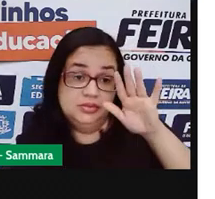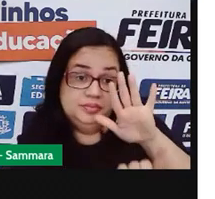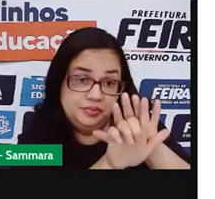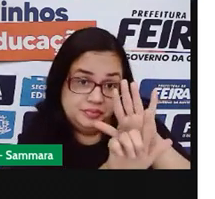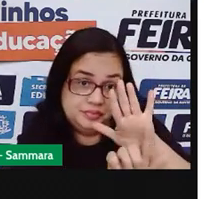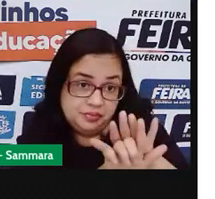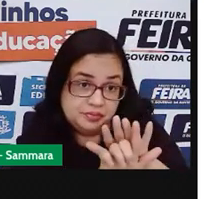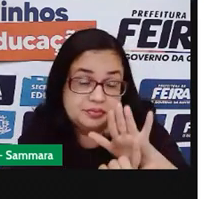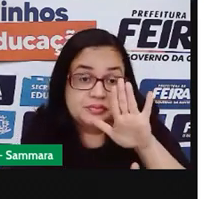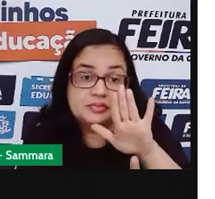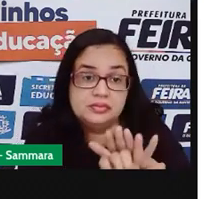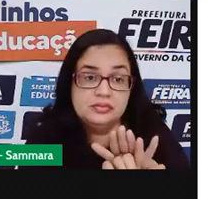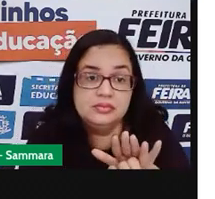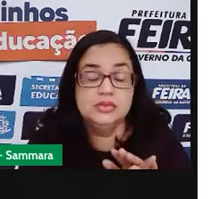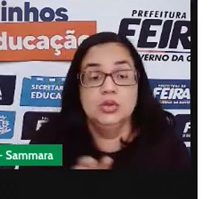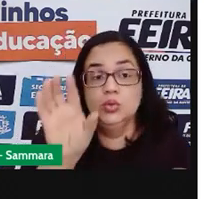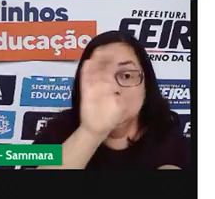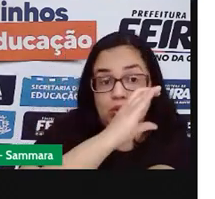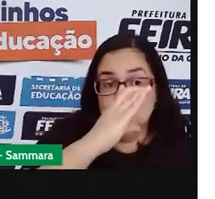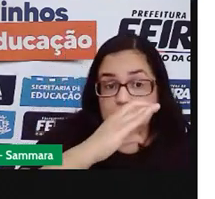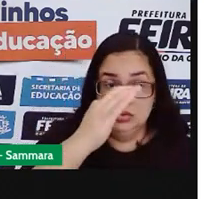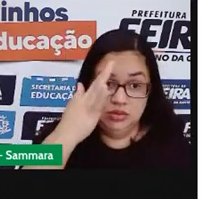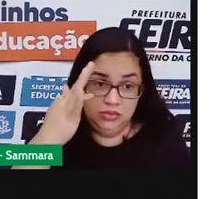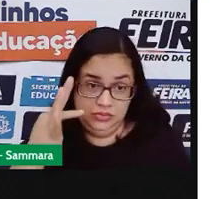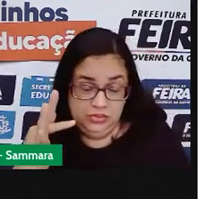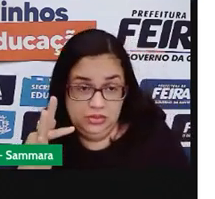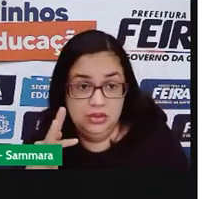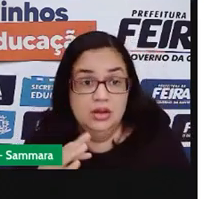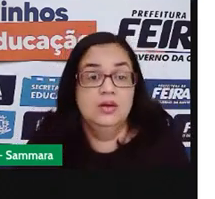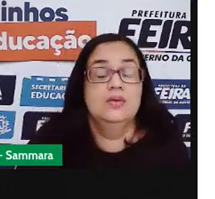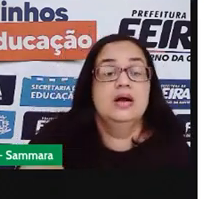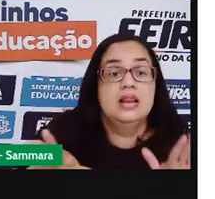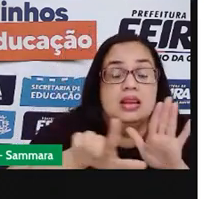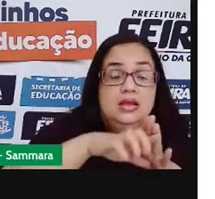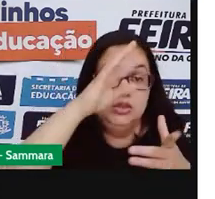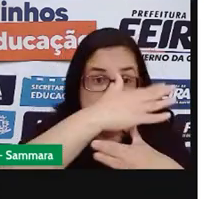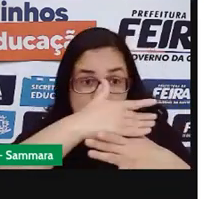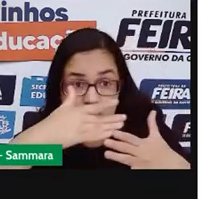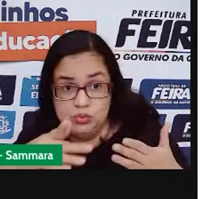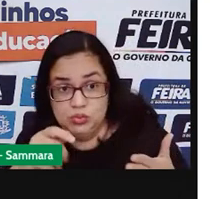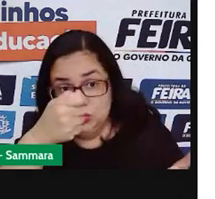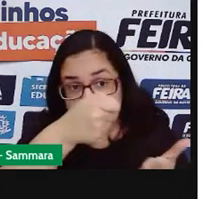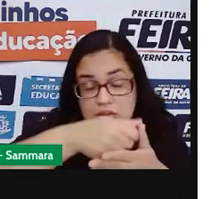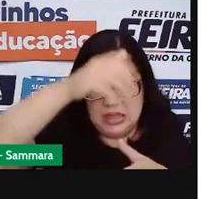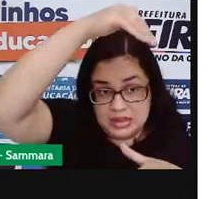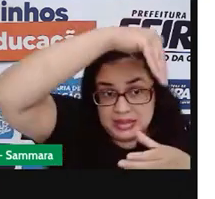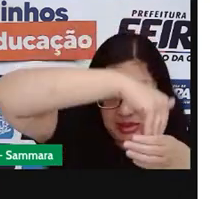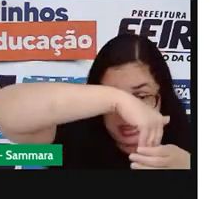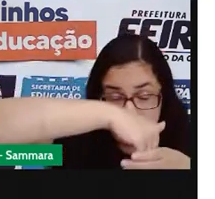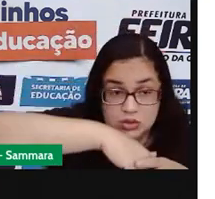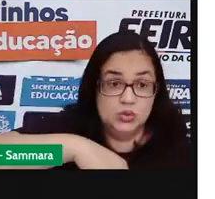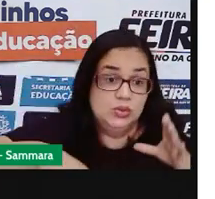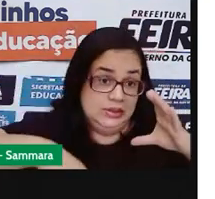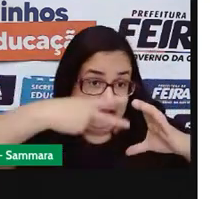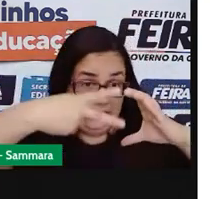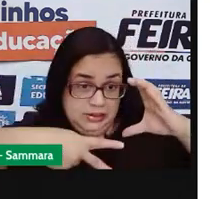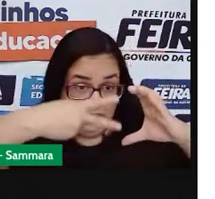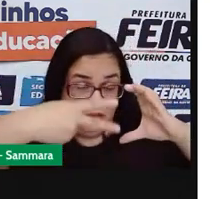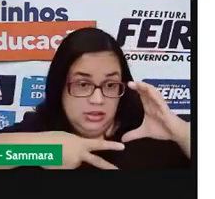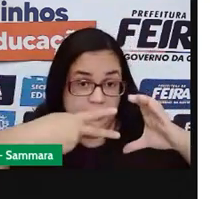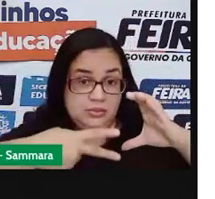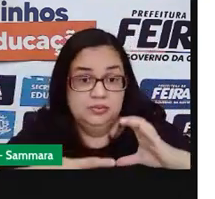A lei da Constituição Federal, as leis municipais e os regimentos internos da Câmara?